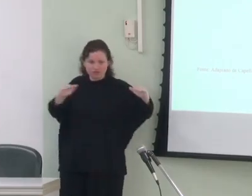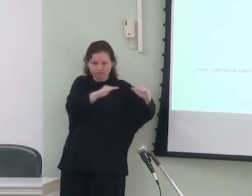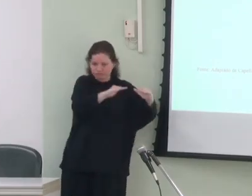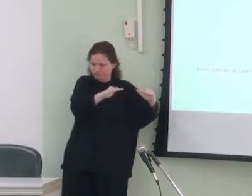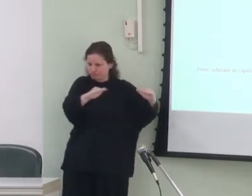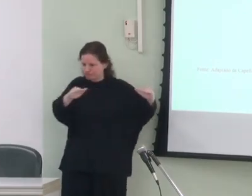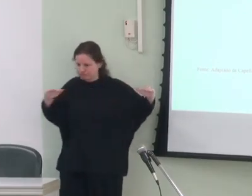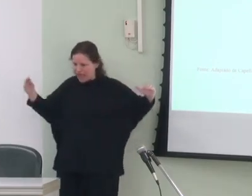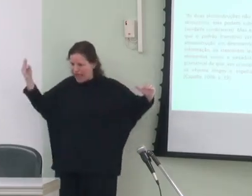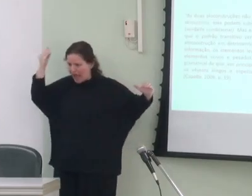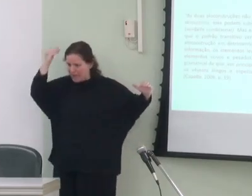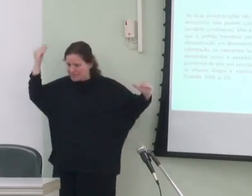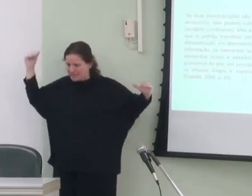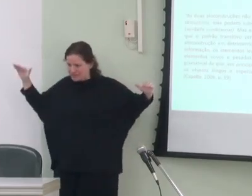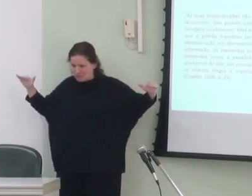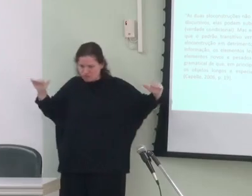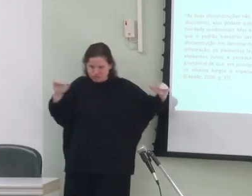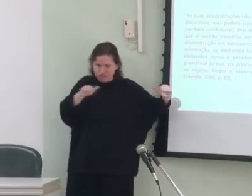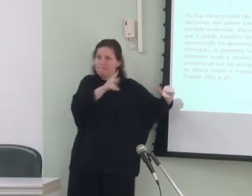de abstração